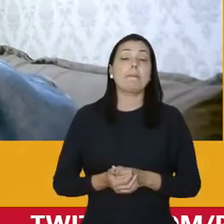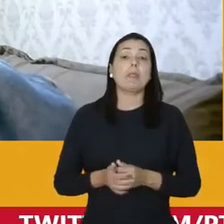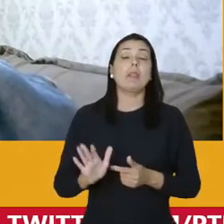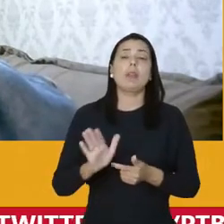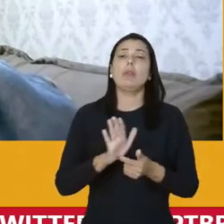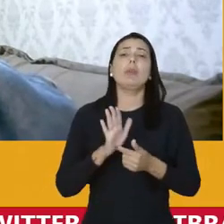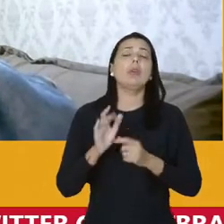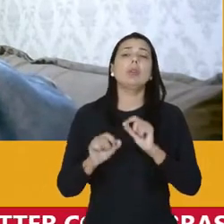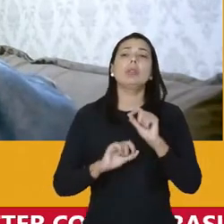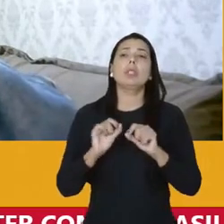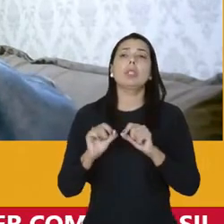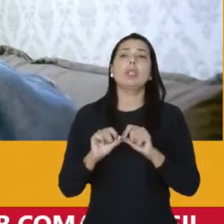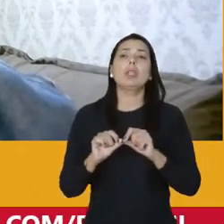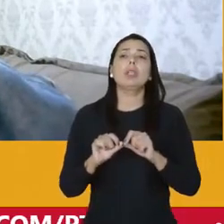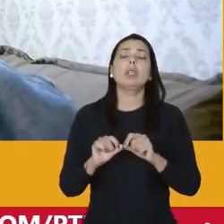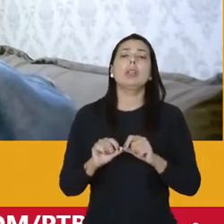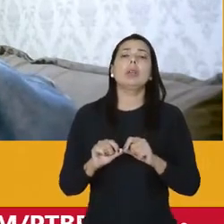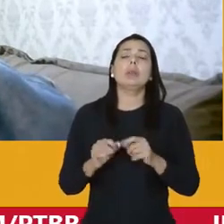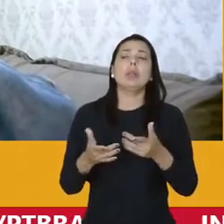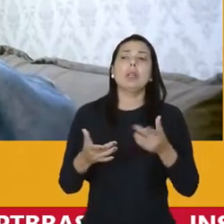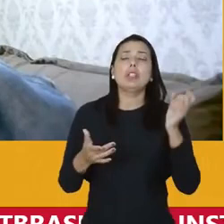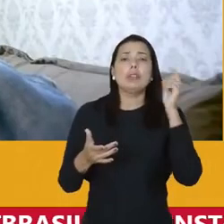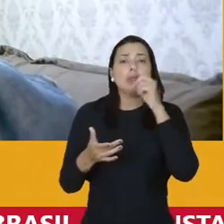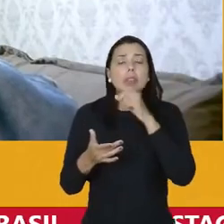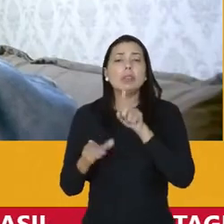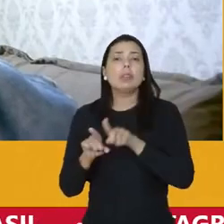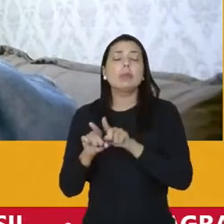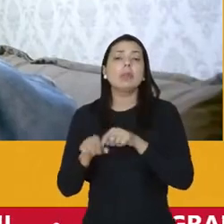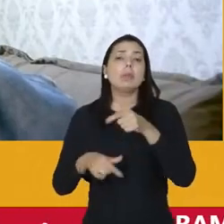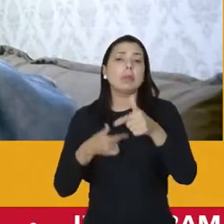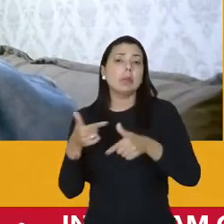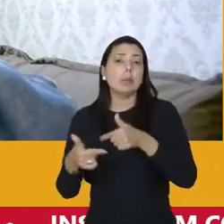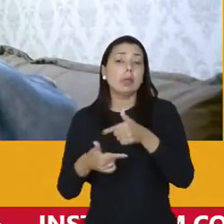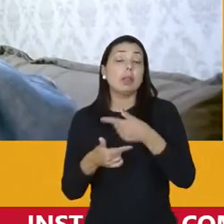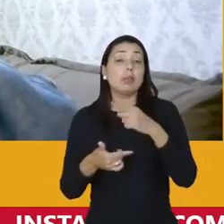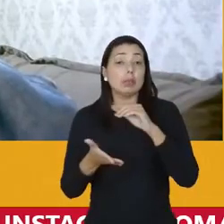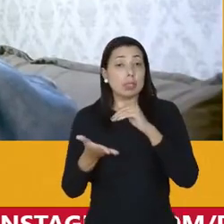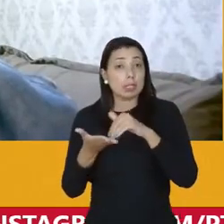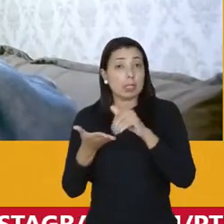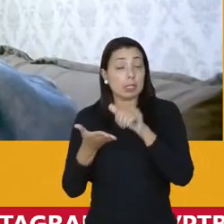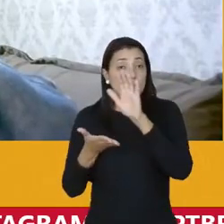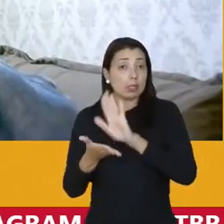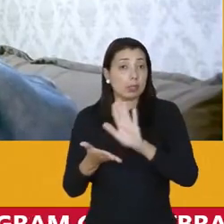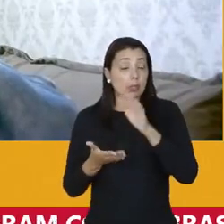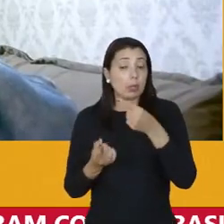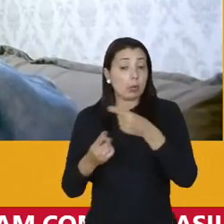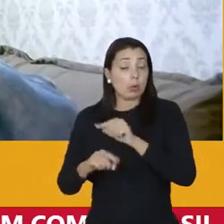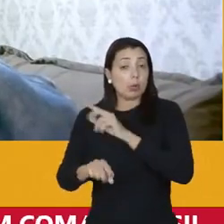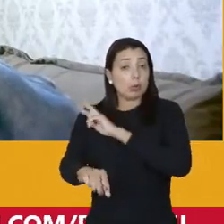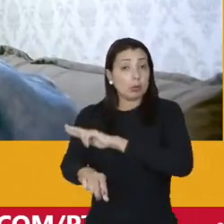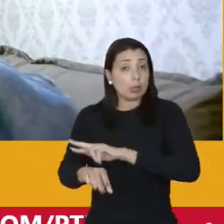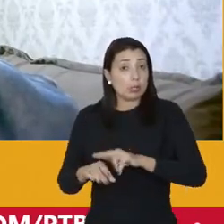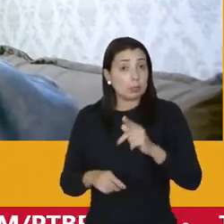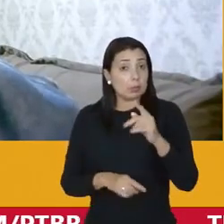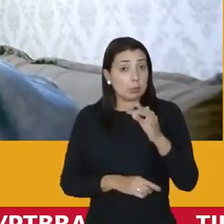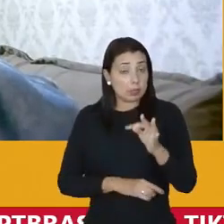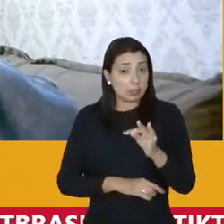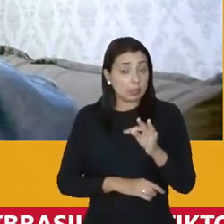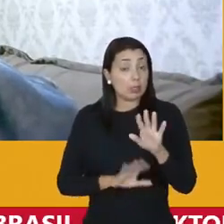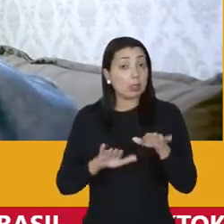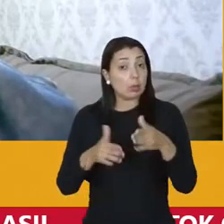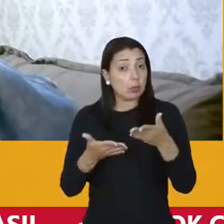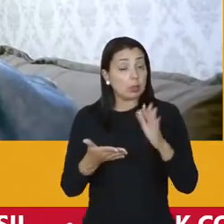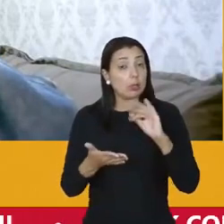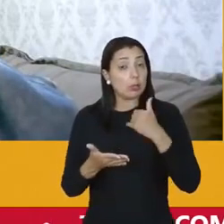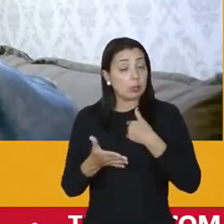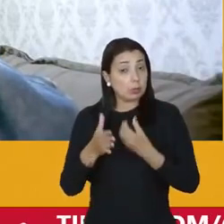Verônica e Vinícius um peso muito grande nas minhas ações eu fui secretário nacional de combate ao racismo do PT quando